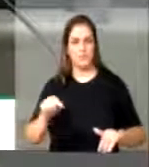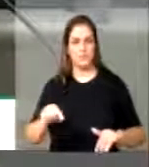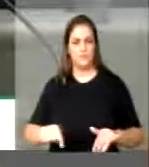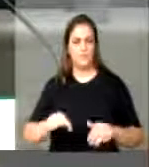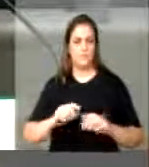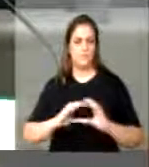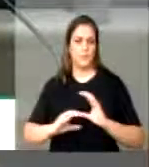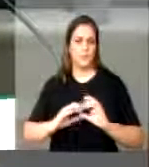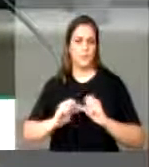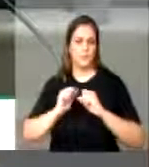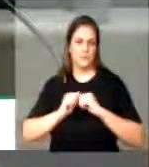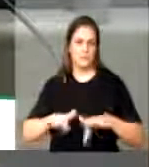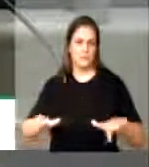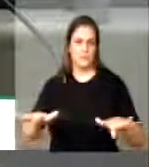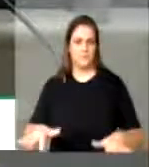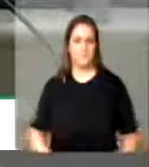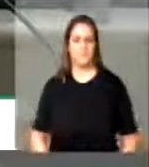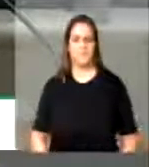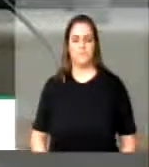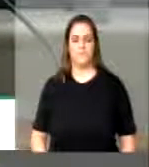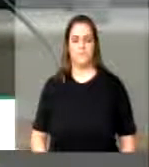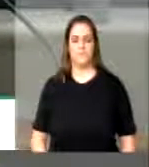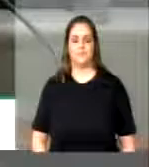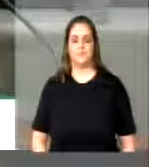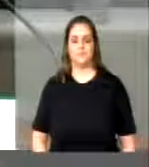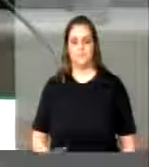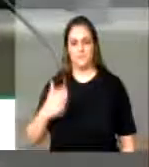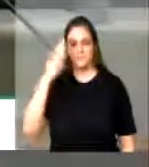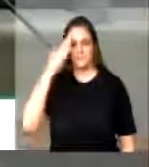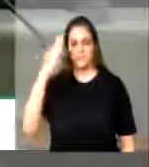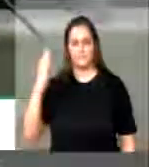do Brasil e nos meios de comunicação dessa casa. Muito obrigada. Eu vou ser lei, serata e dedico.